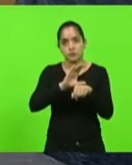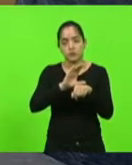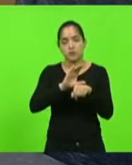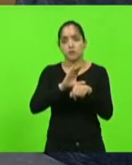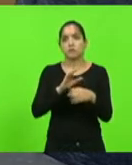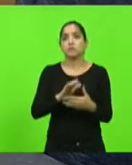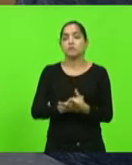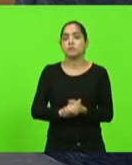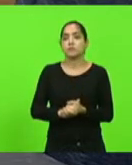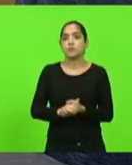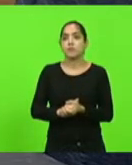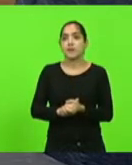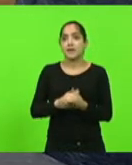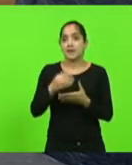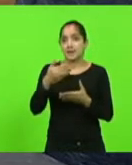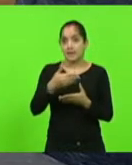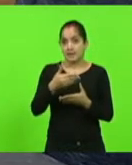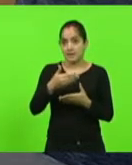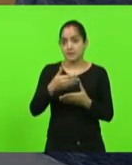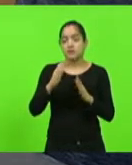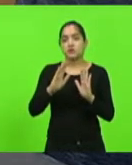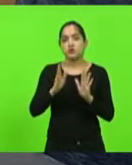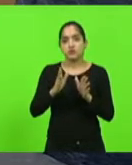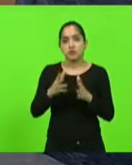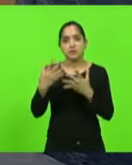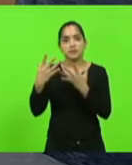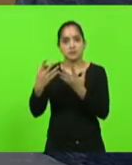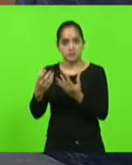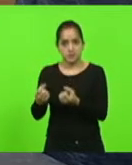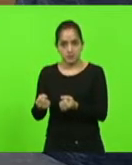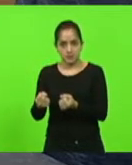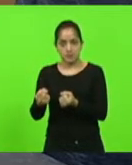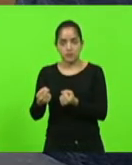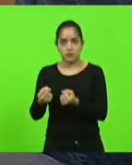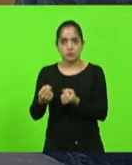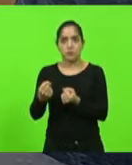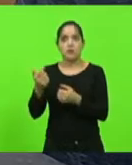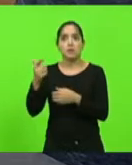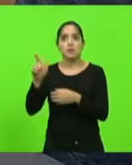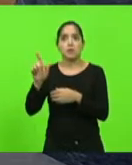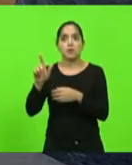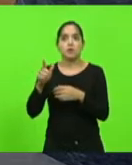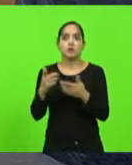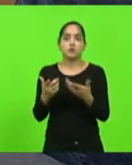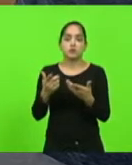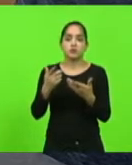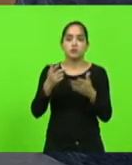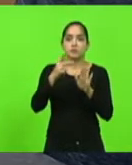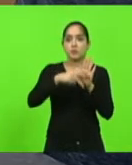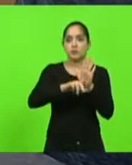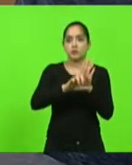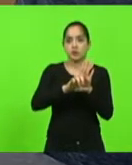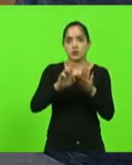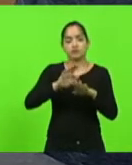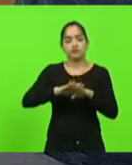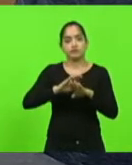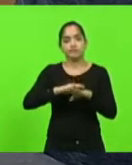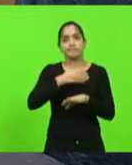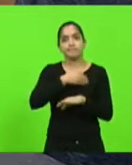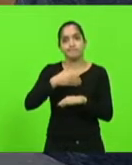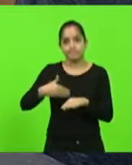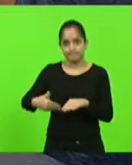torna, porque esse projeto já está sendo atendido por dois outros projetos de origem governamental,